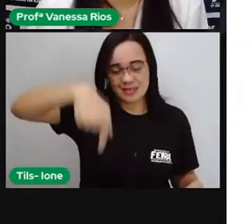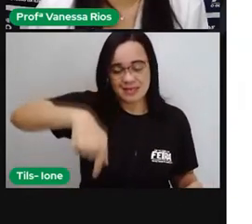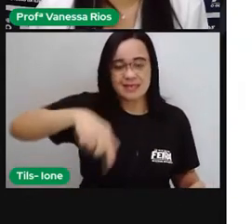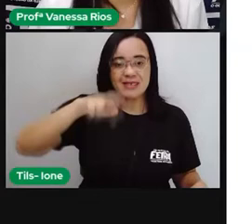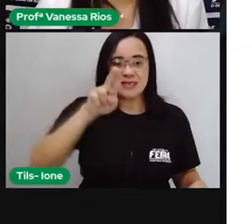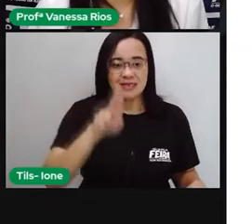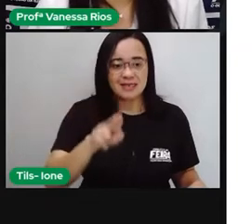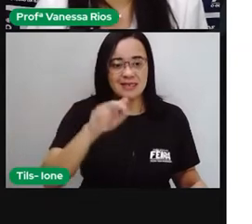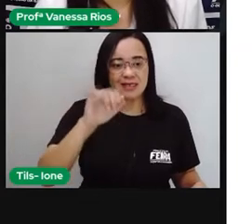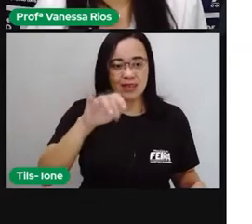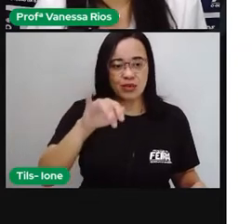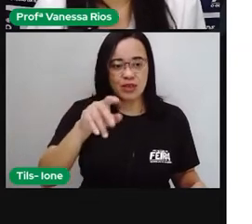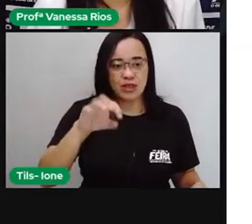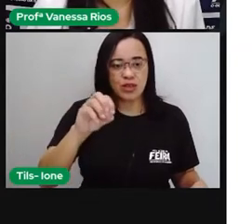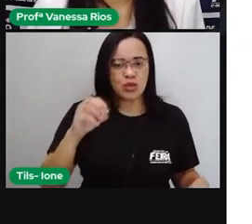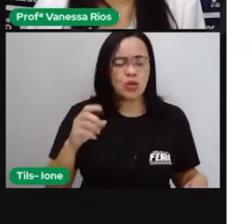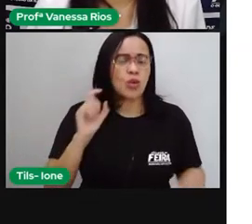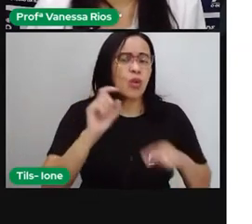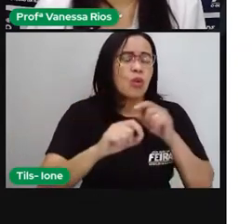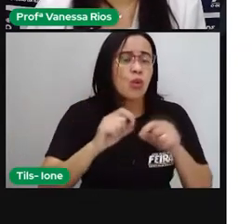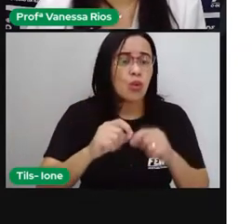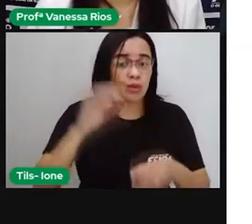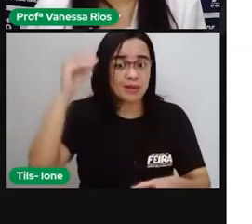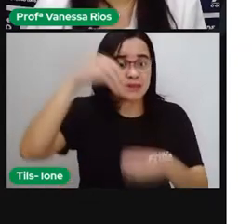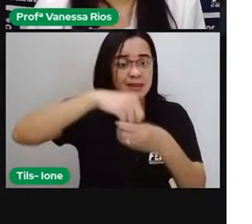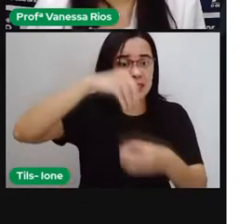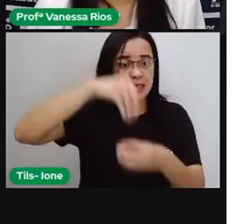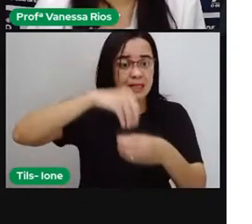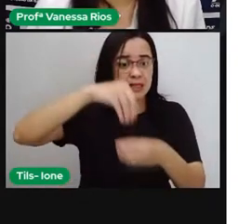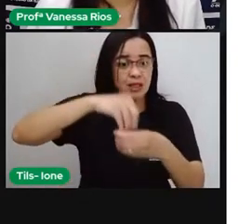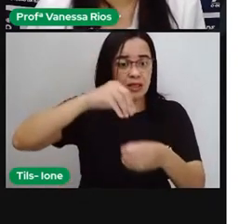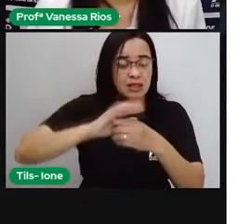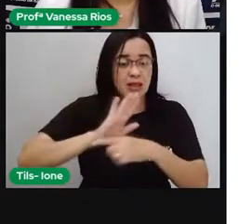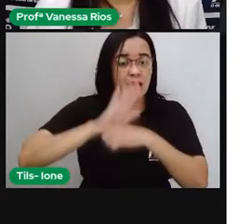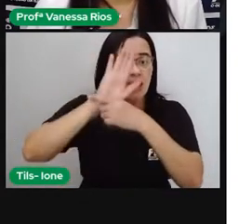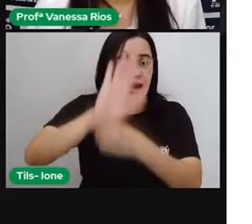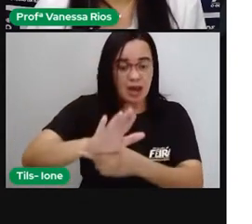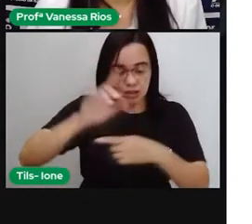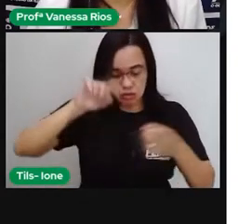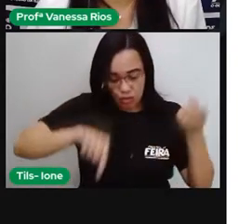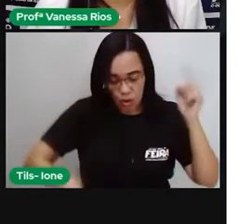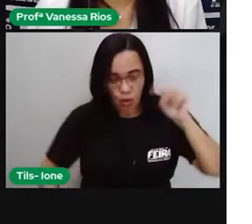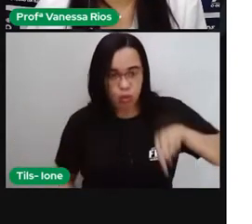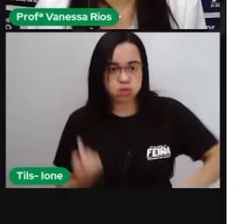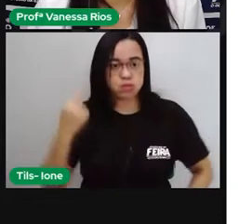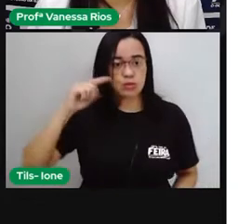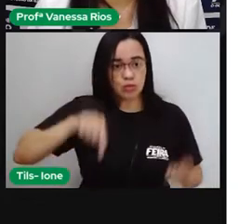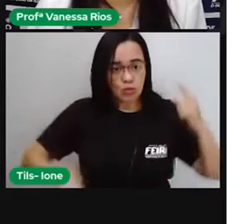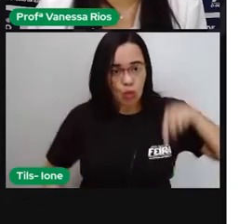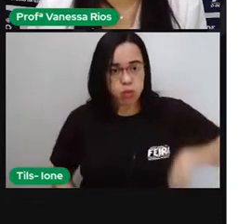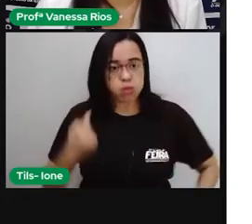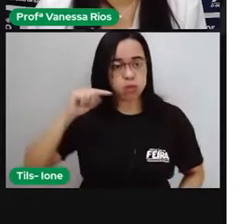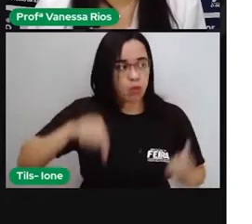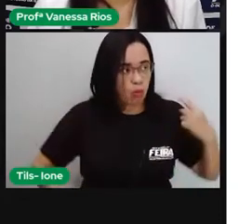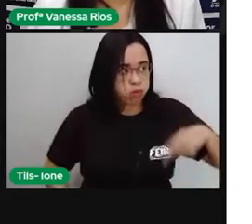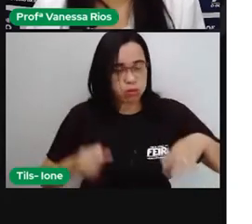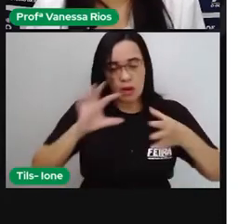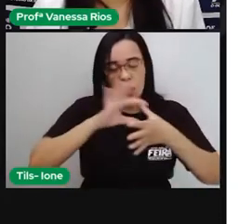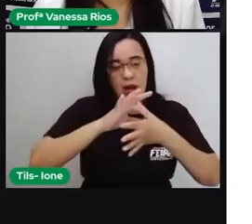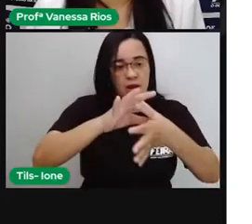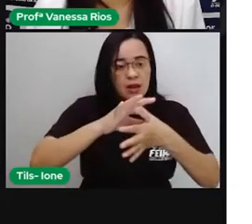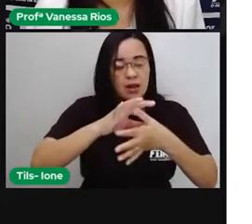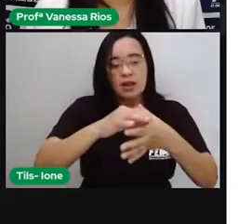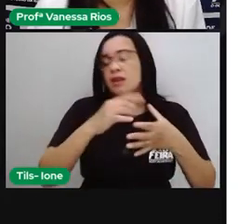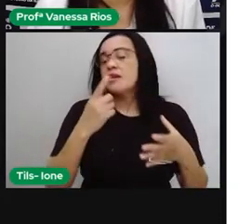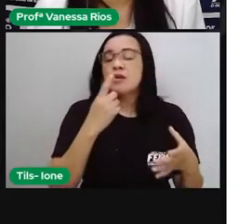fechados por onde o sangue vai circular. As artérias são os vasos que levam sangue a partir do